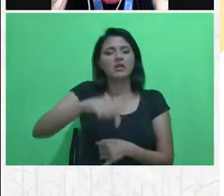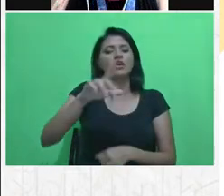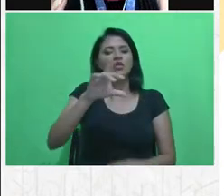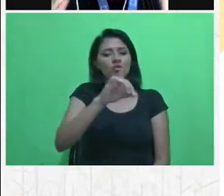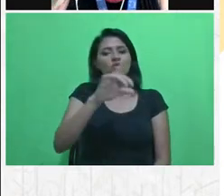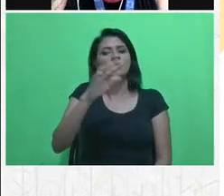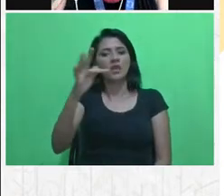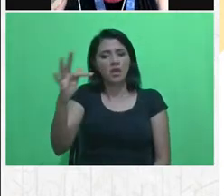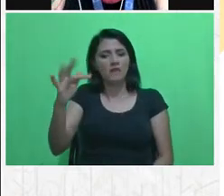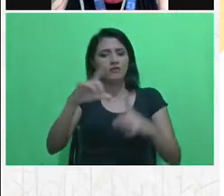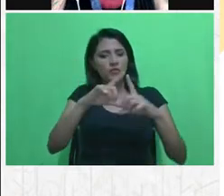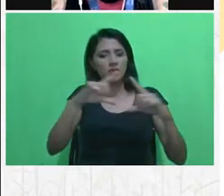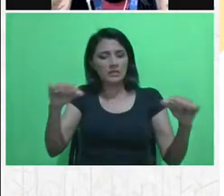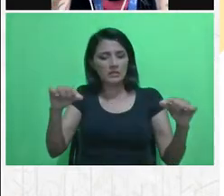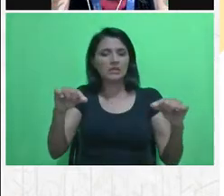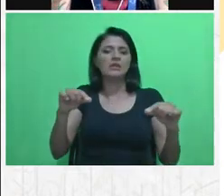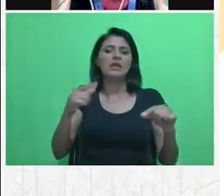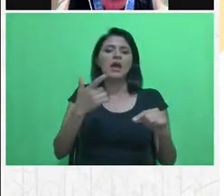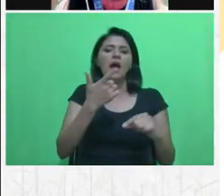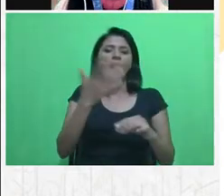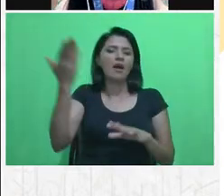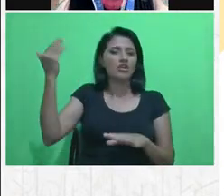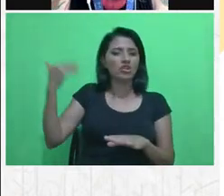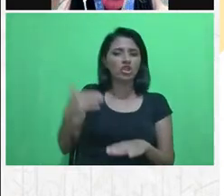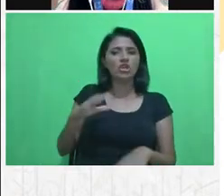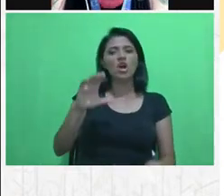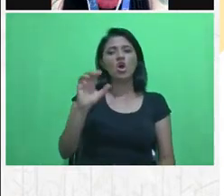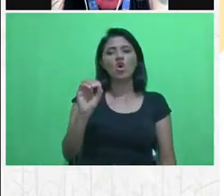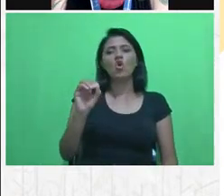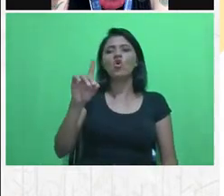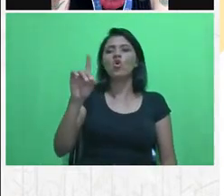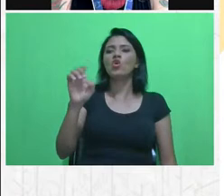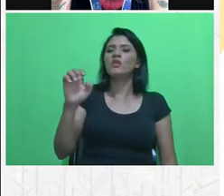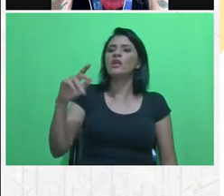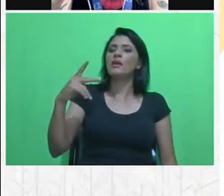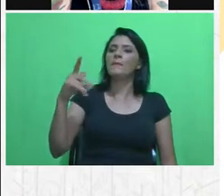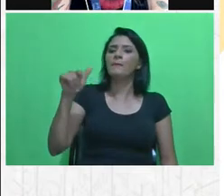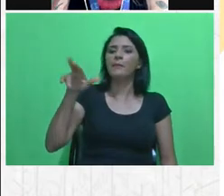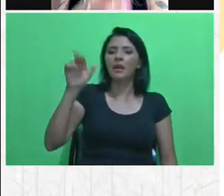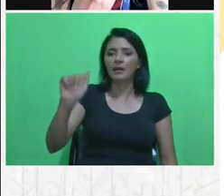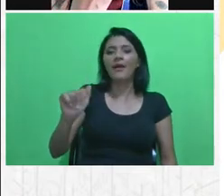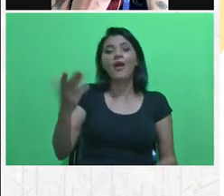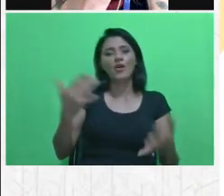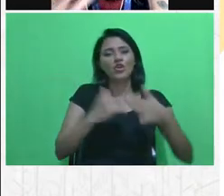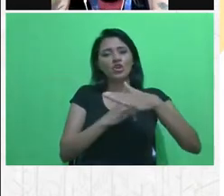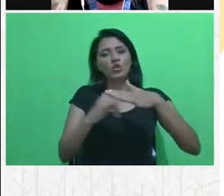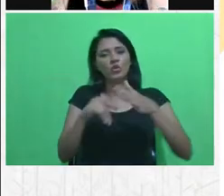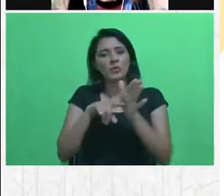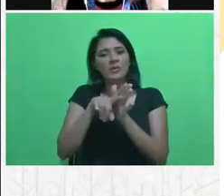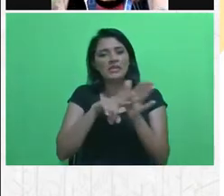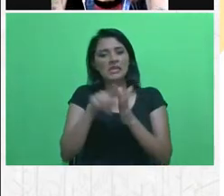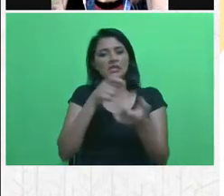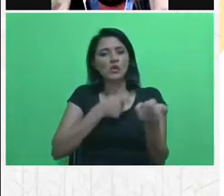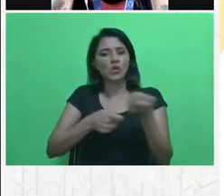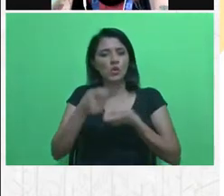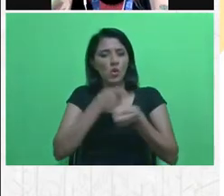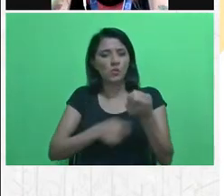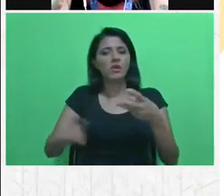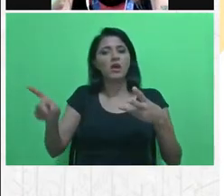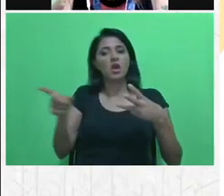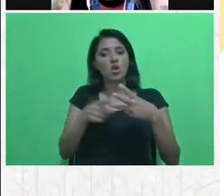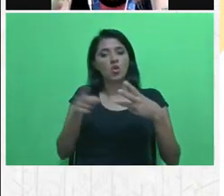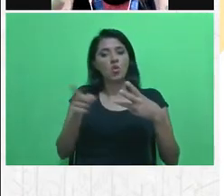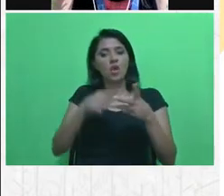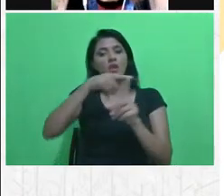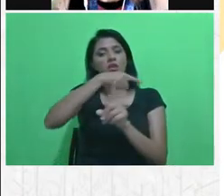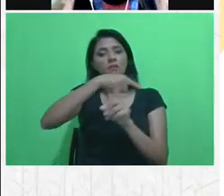com a antiga Codeplan, que agora é Instituto de Pesquisas Econômicas, né, de Brasília, com a UNB e com o Laboratório